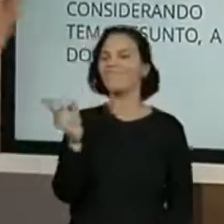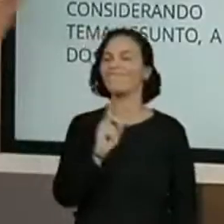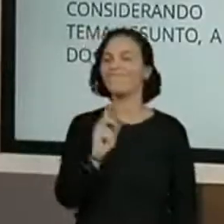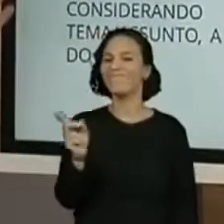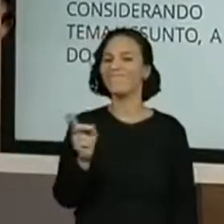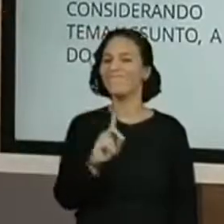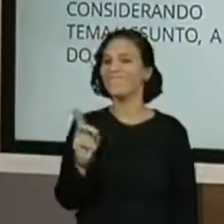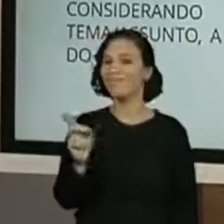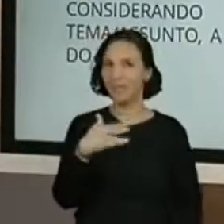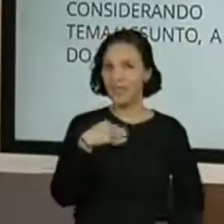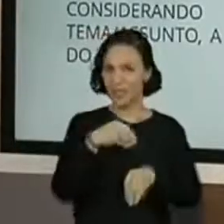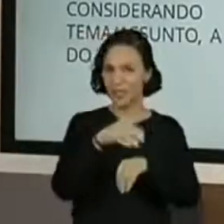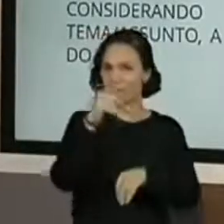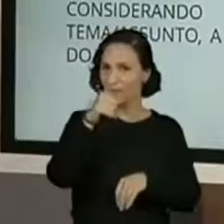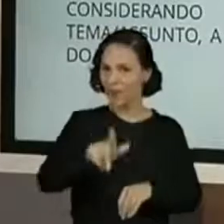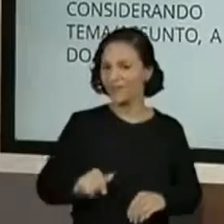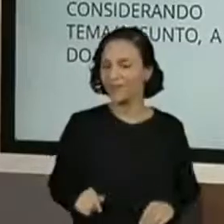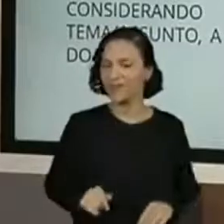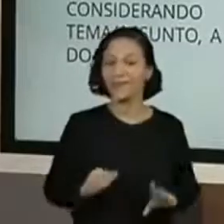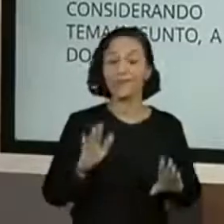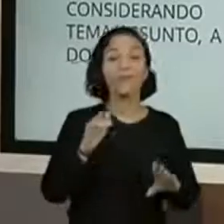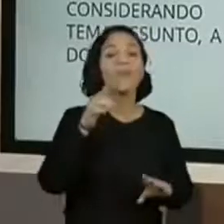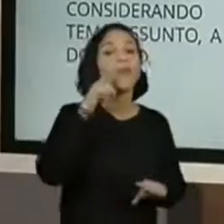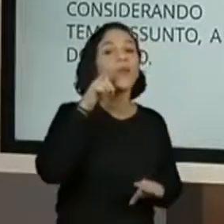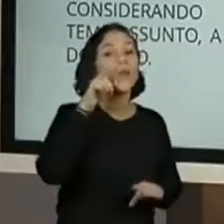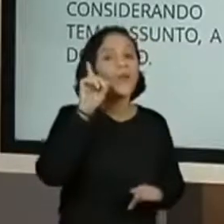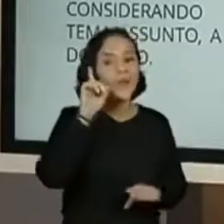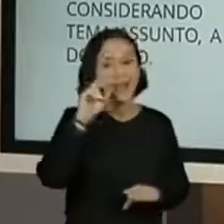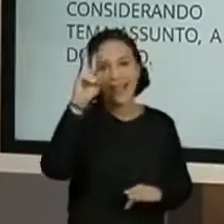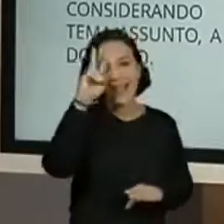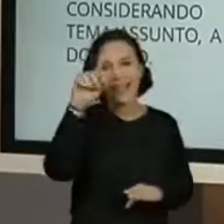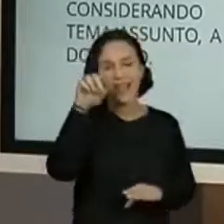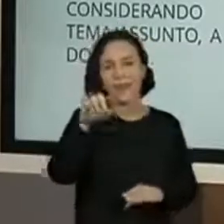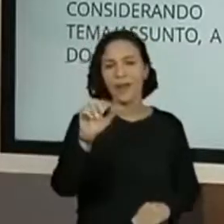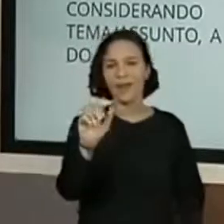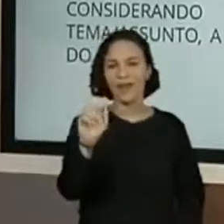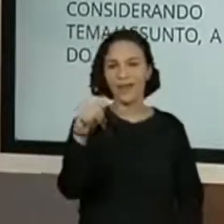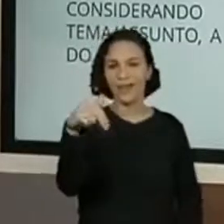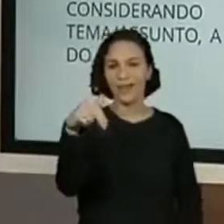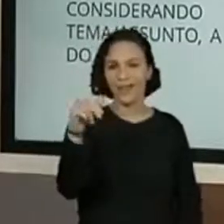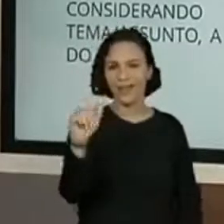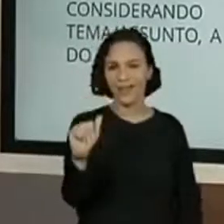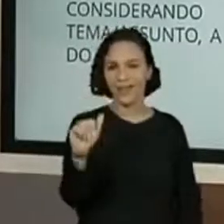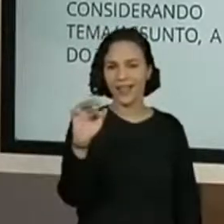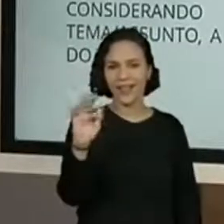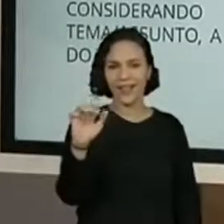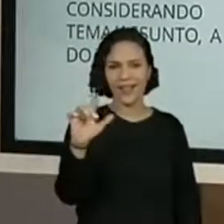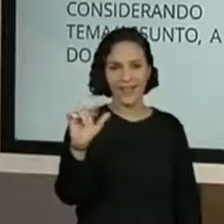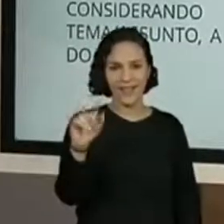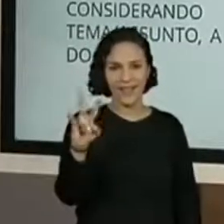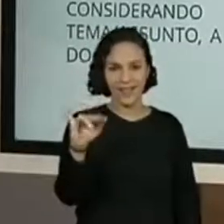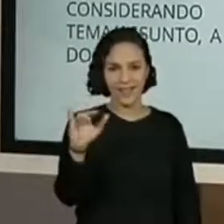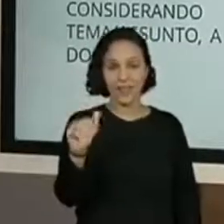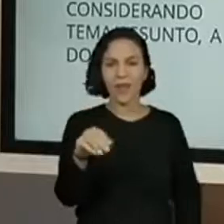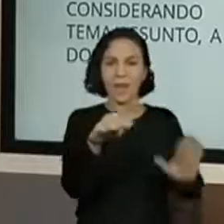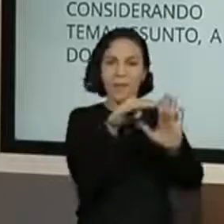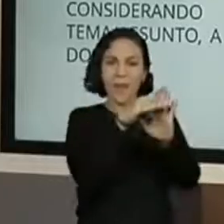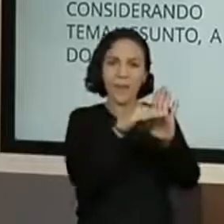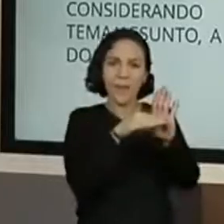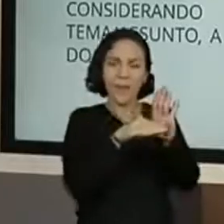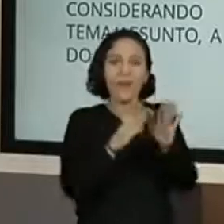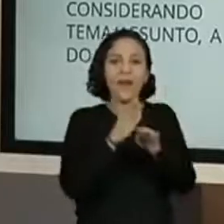dar mais algumas dicas. Ontem, vocês lembram que a Ana Flávia, ela fez uma lista e foi até o